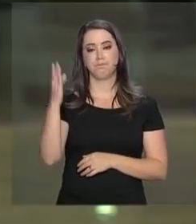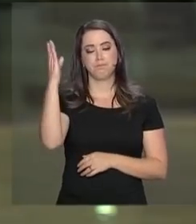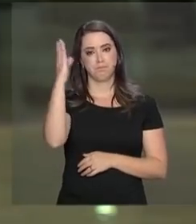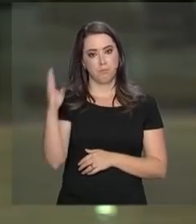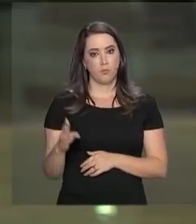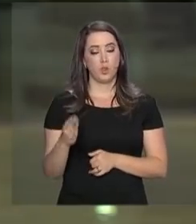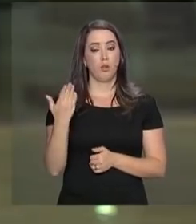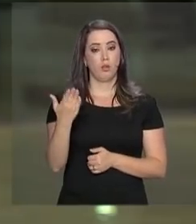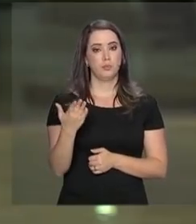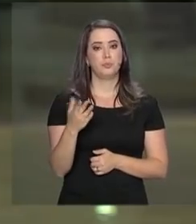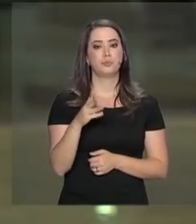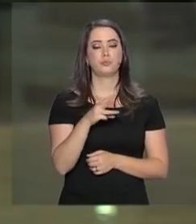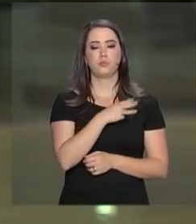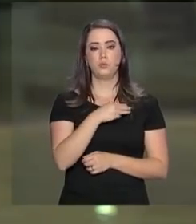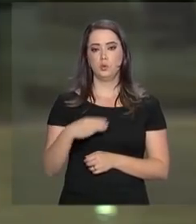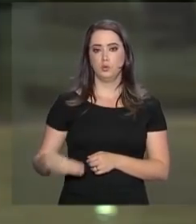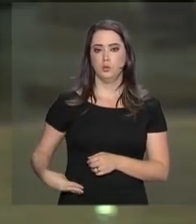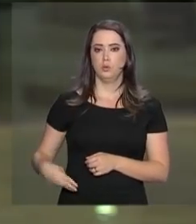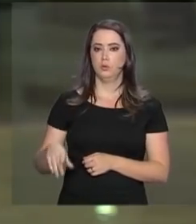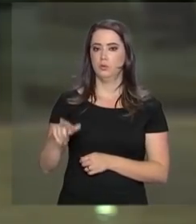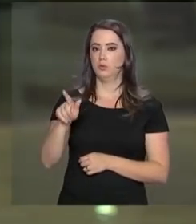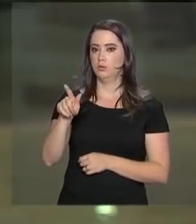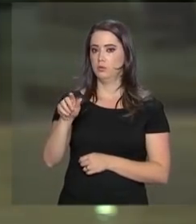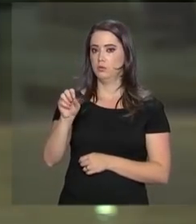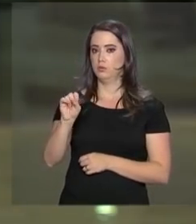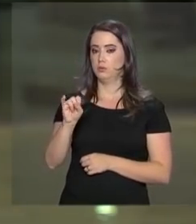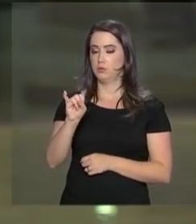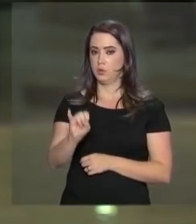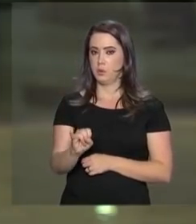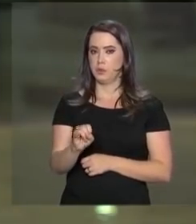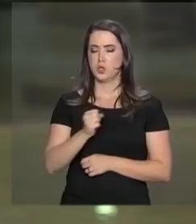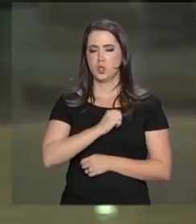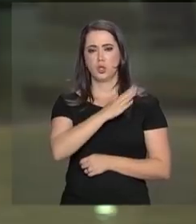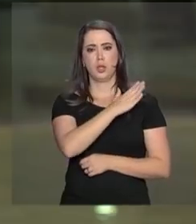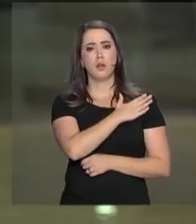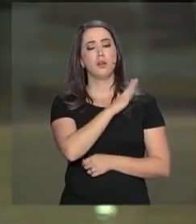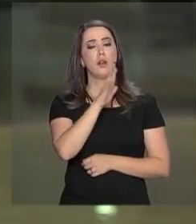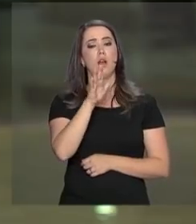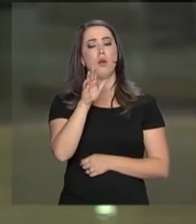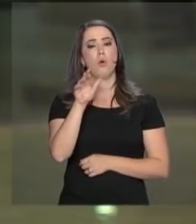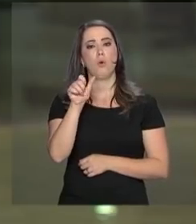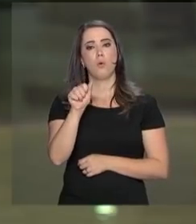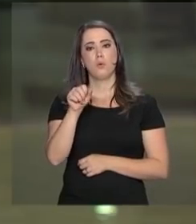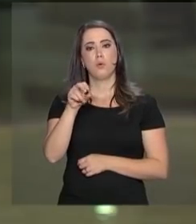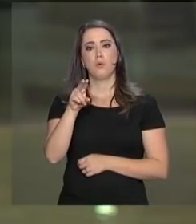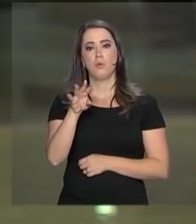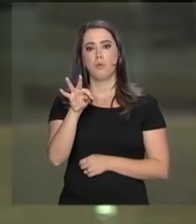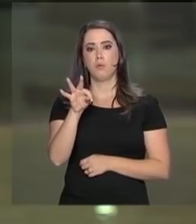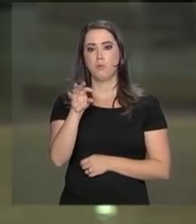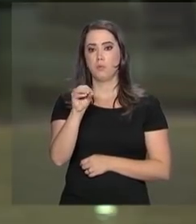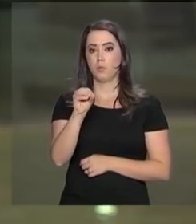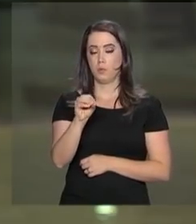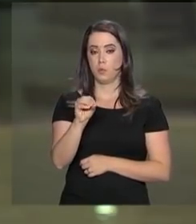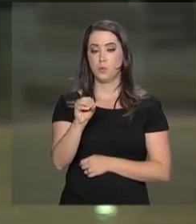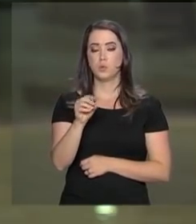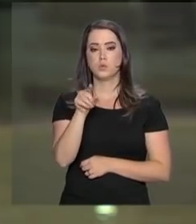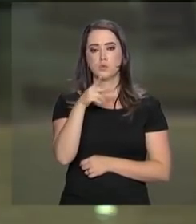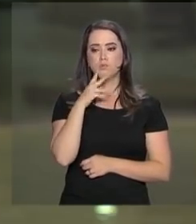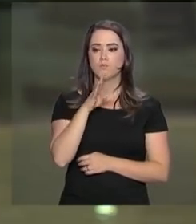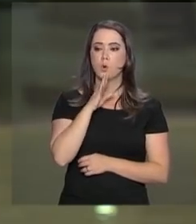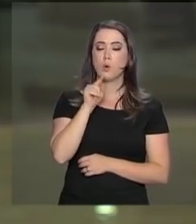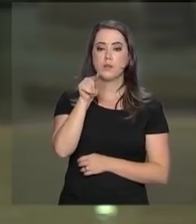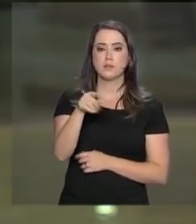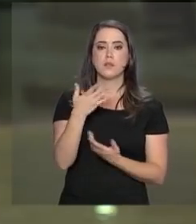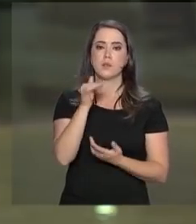o ministro do GSI, o general Augusto Heleno, o presidente Jair Bolsonaro conheceu, por exemplo, um simulador